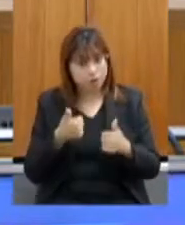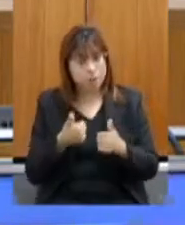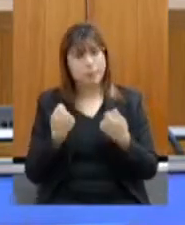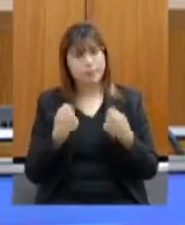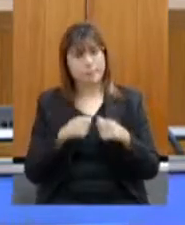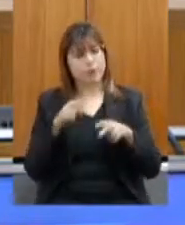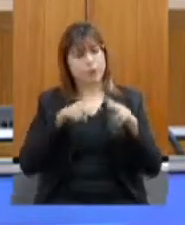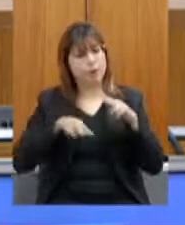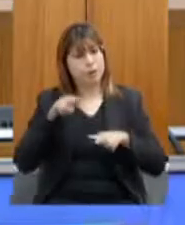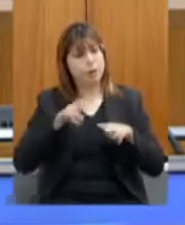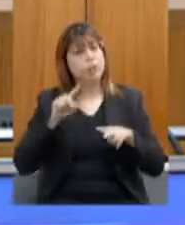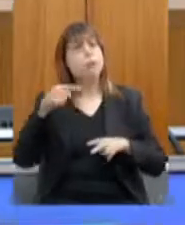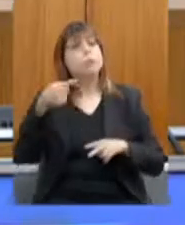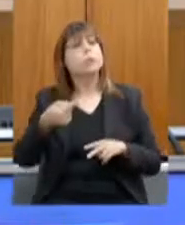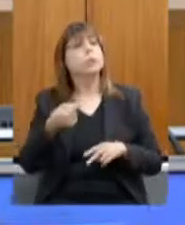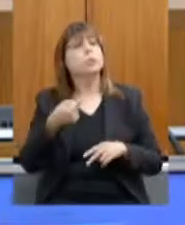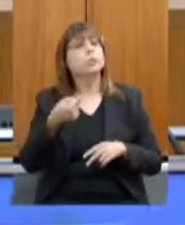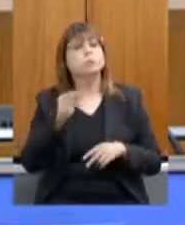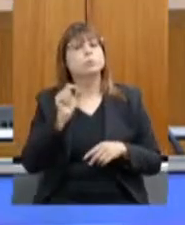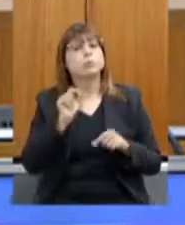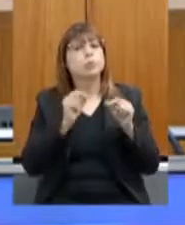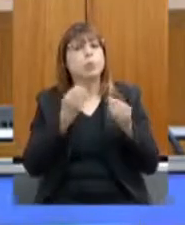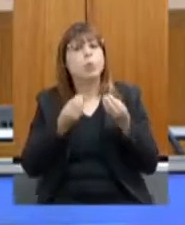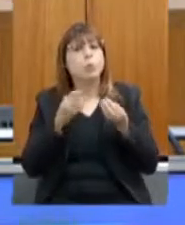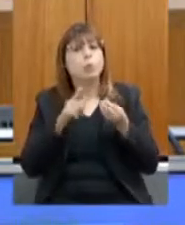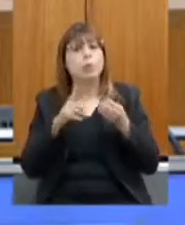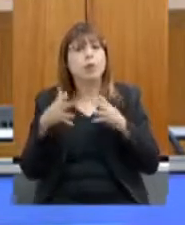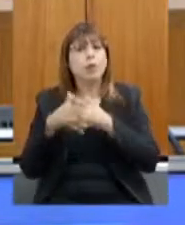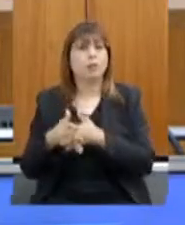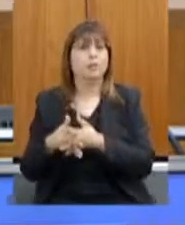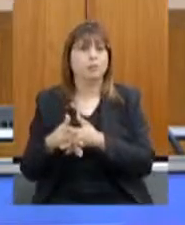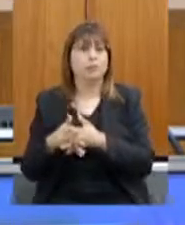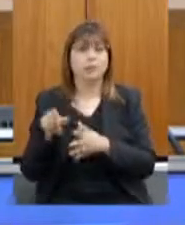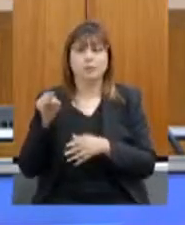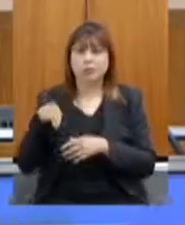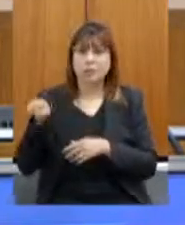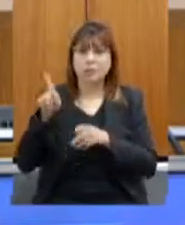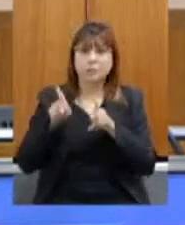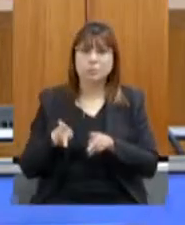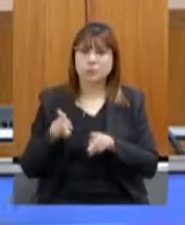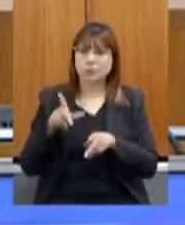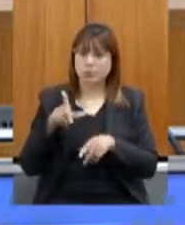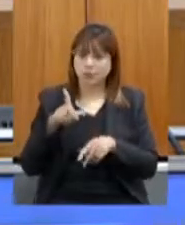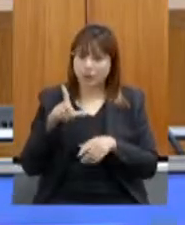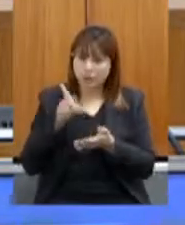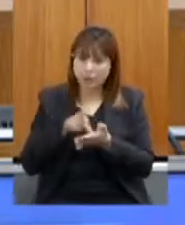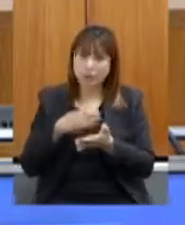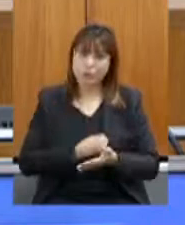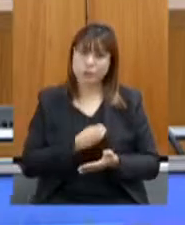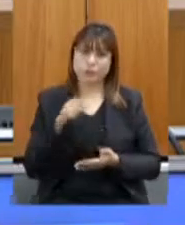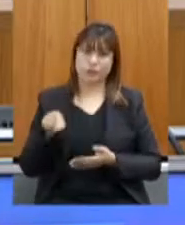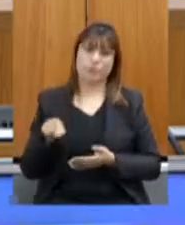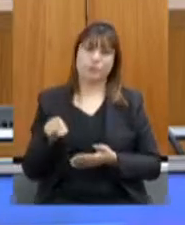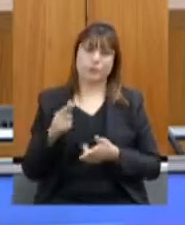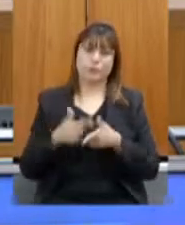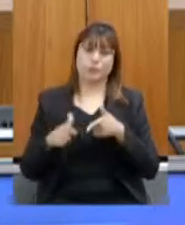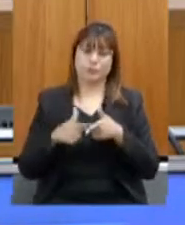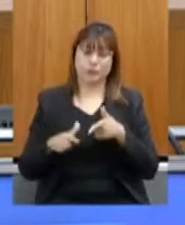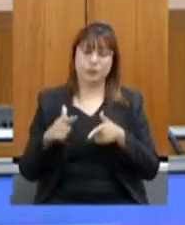avaliar depois qual que o impacto daquilo lá para quem está na ponta para quem vive o problema então eu conto muito